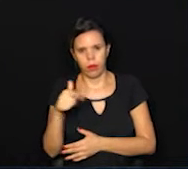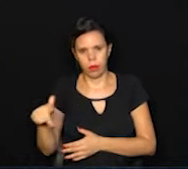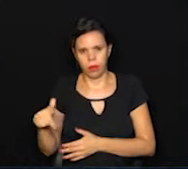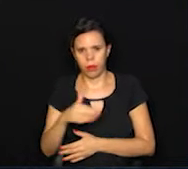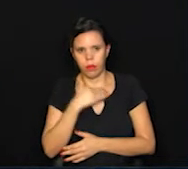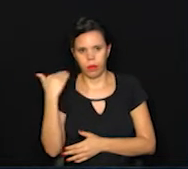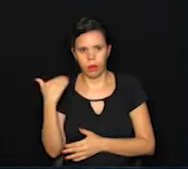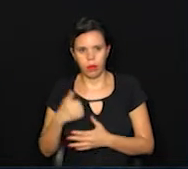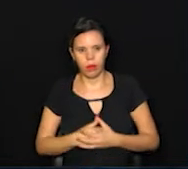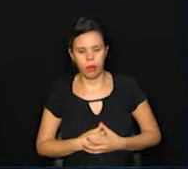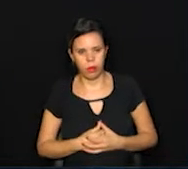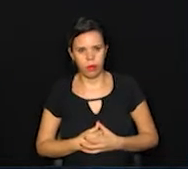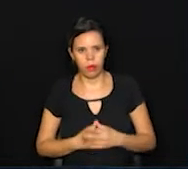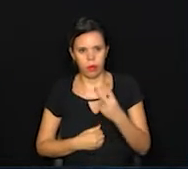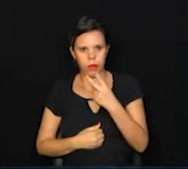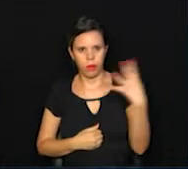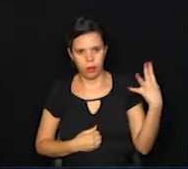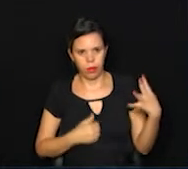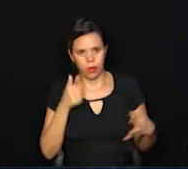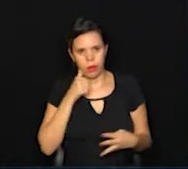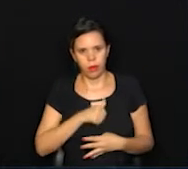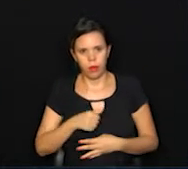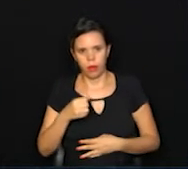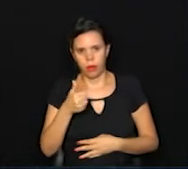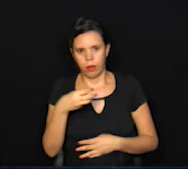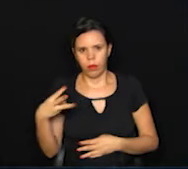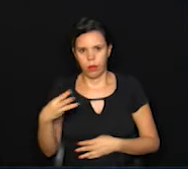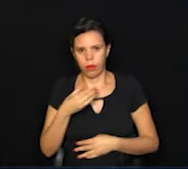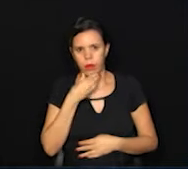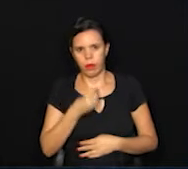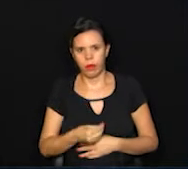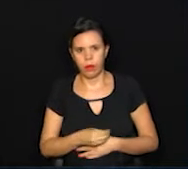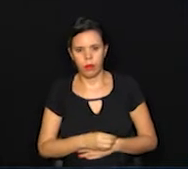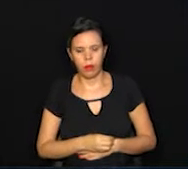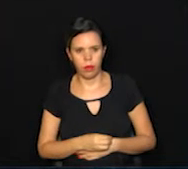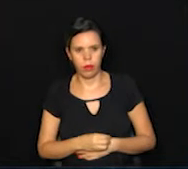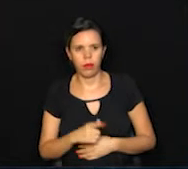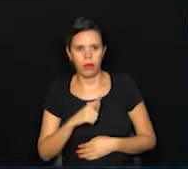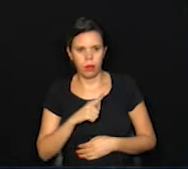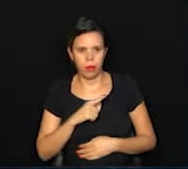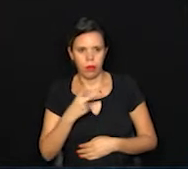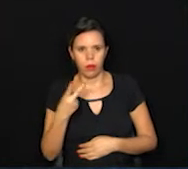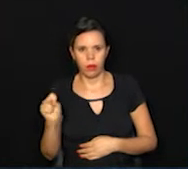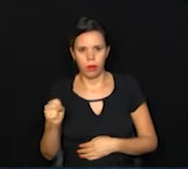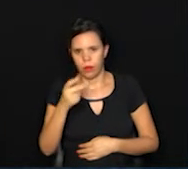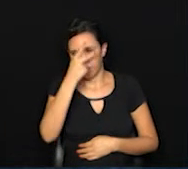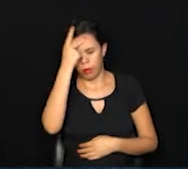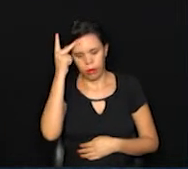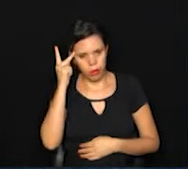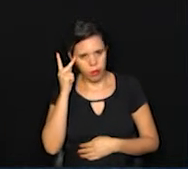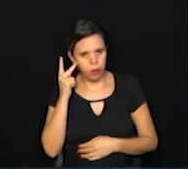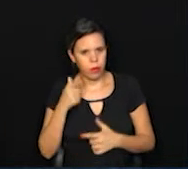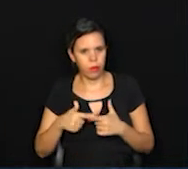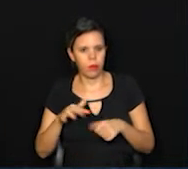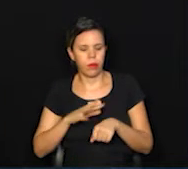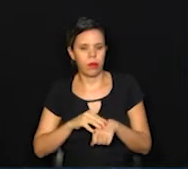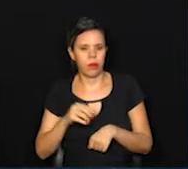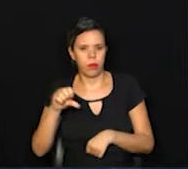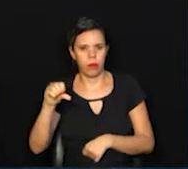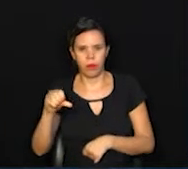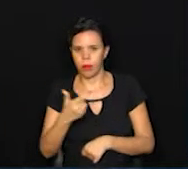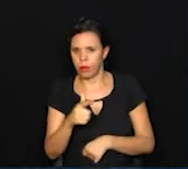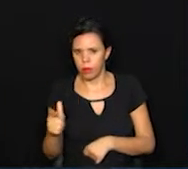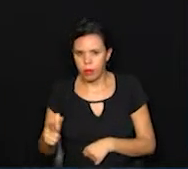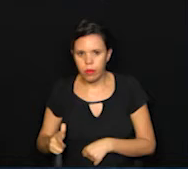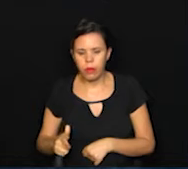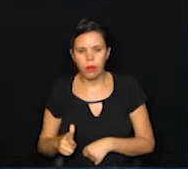óbitos, 24 mulheres e 13 homens. Nós temos 28 pessoas com comorbidade, 9 que não